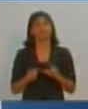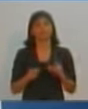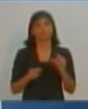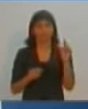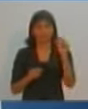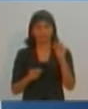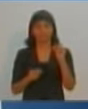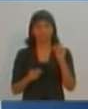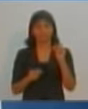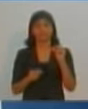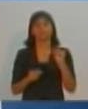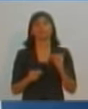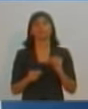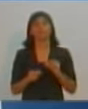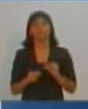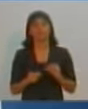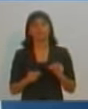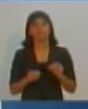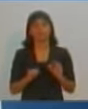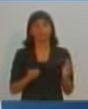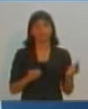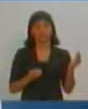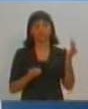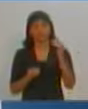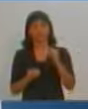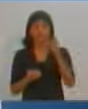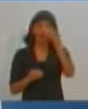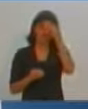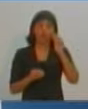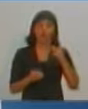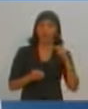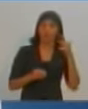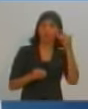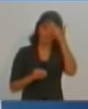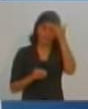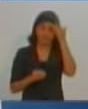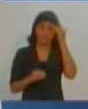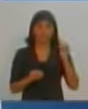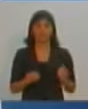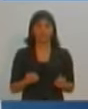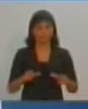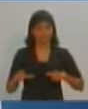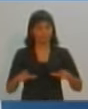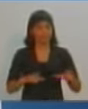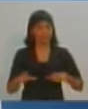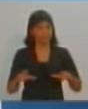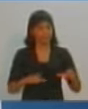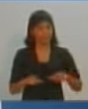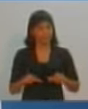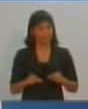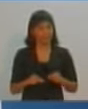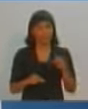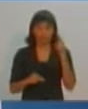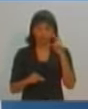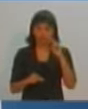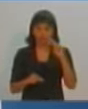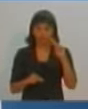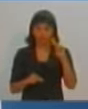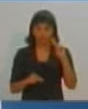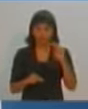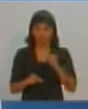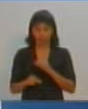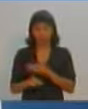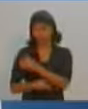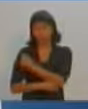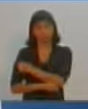com o salário deles eu vou contratar pessoas do Conselho Tutelar pra fazerem exatamente o que eu tô falando. Supervisionando o aluno e a escola.